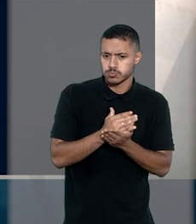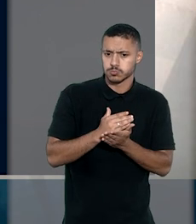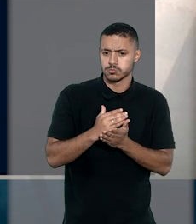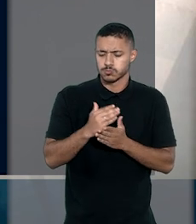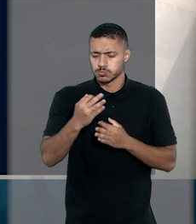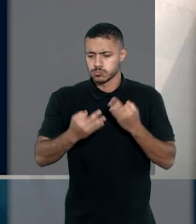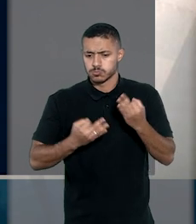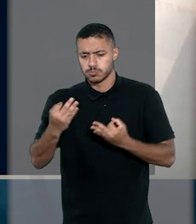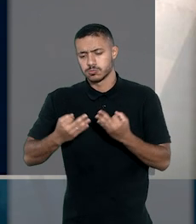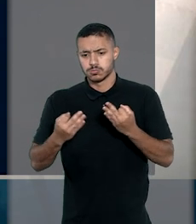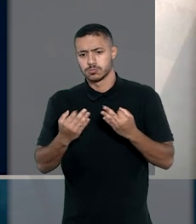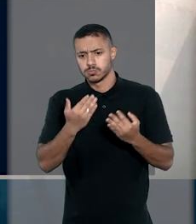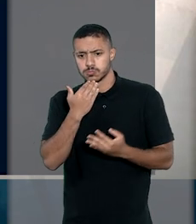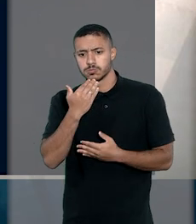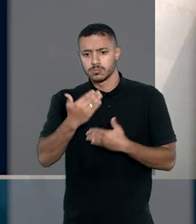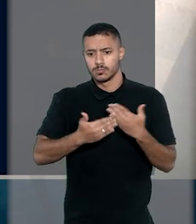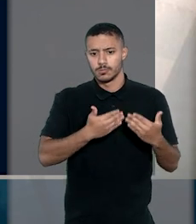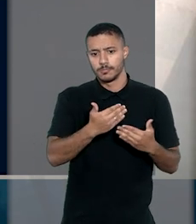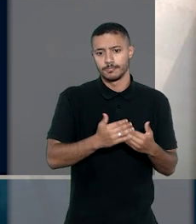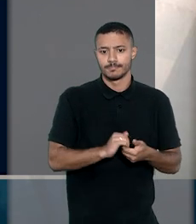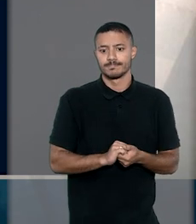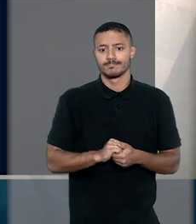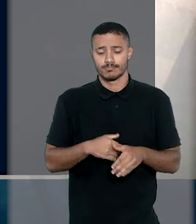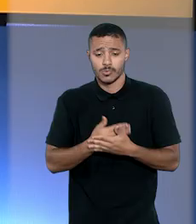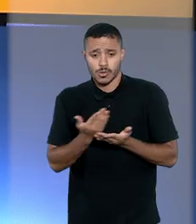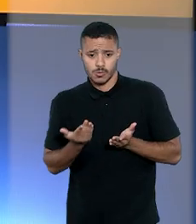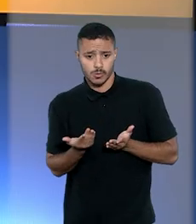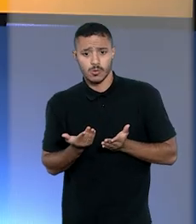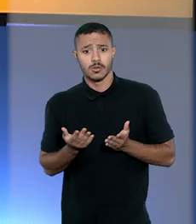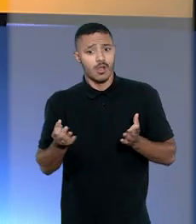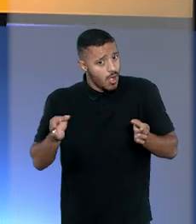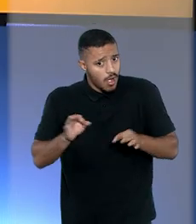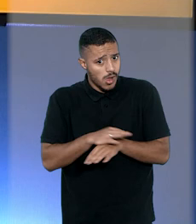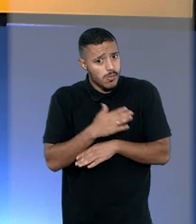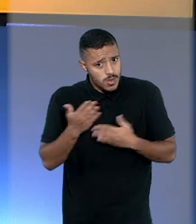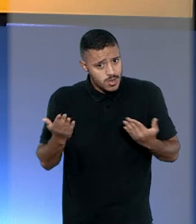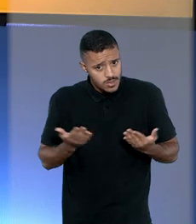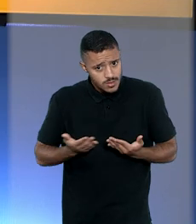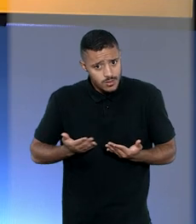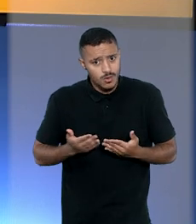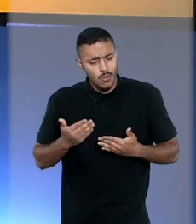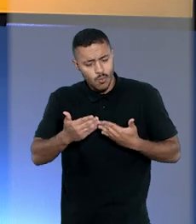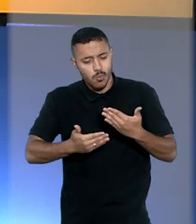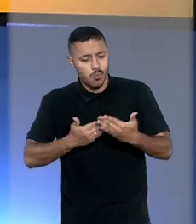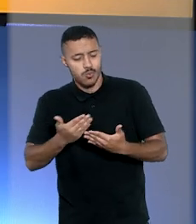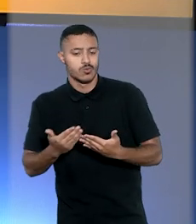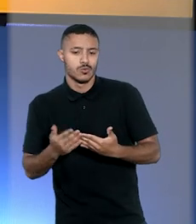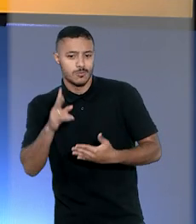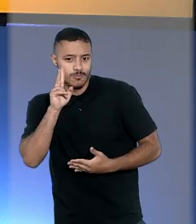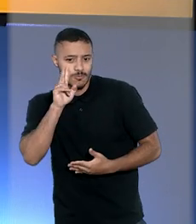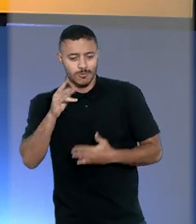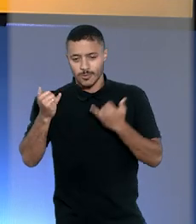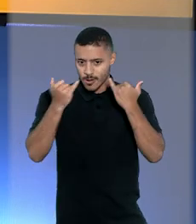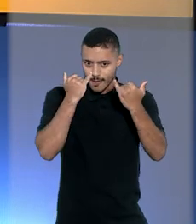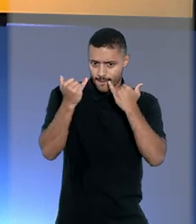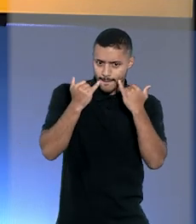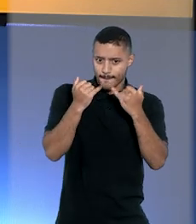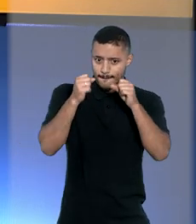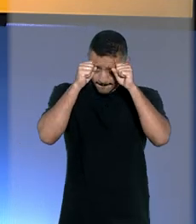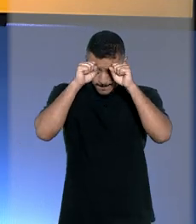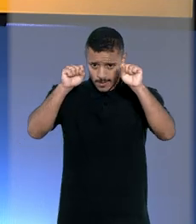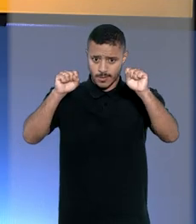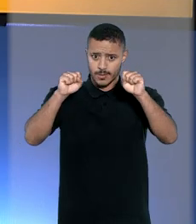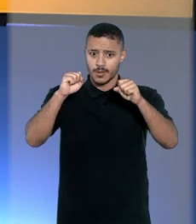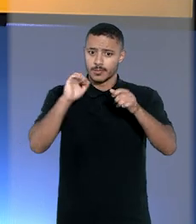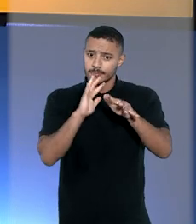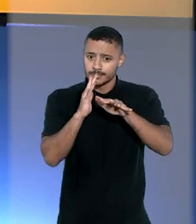origem prossiga no julgamento da apelação dos réus. E o nosso programa fica por aqui. Continue acompanhando as